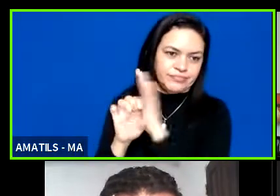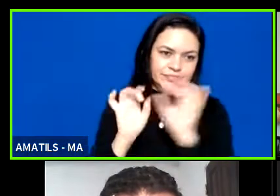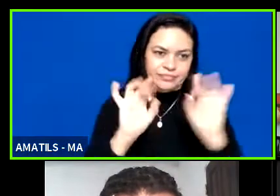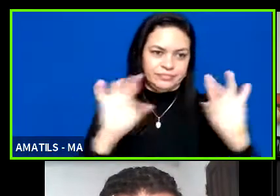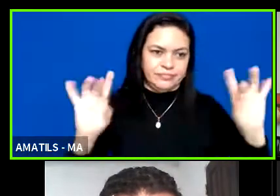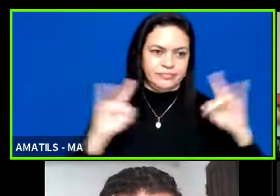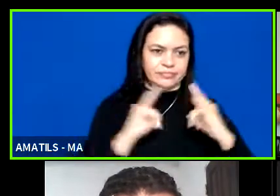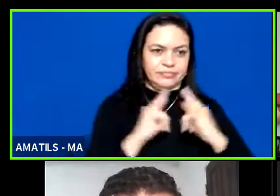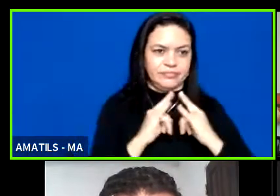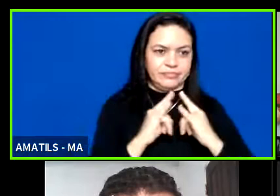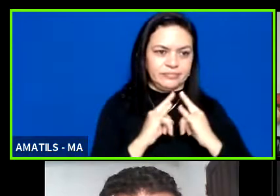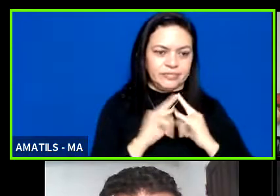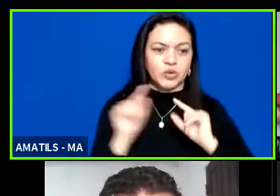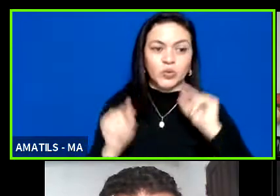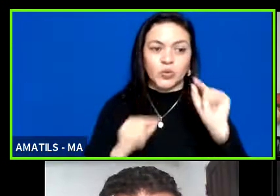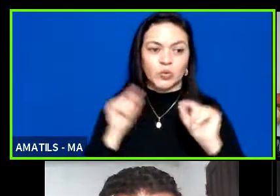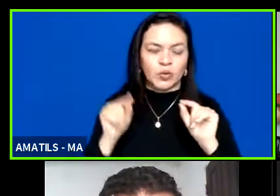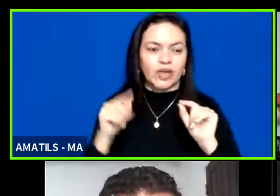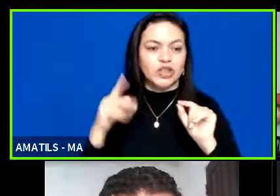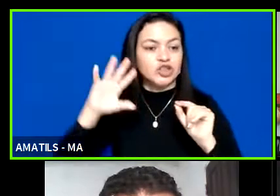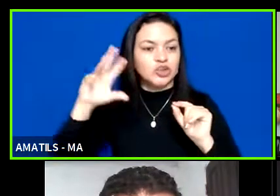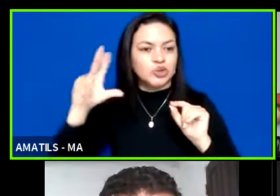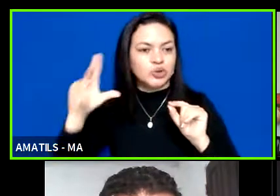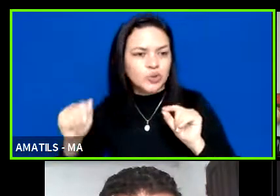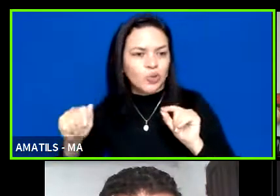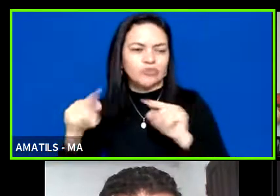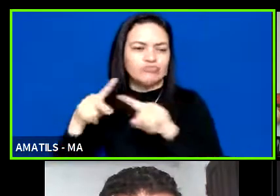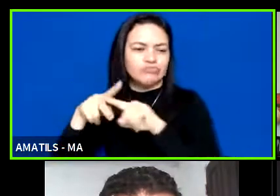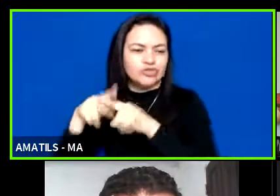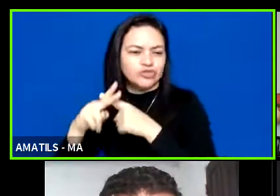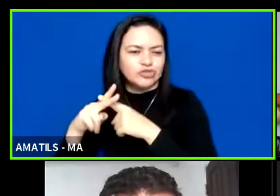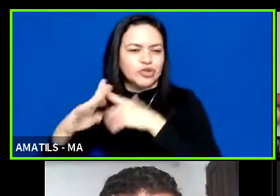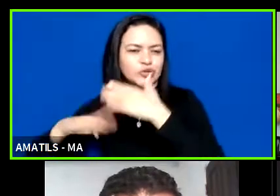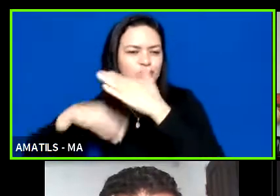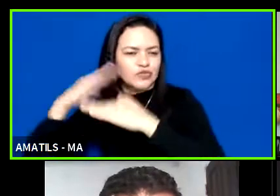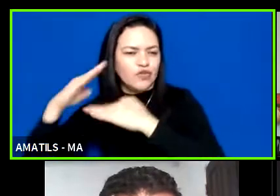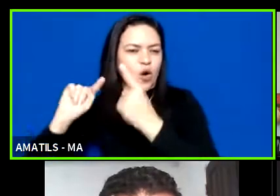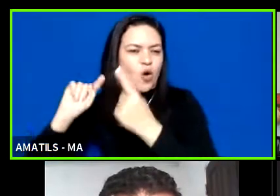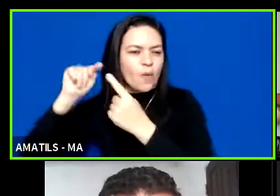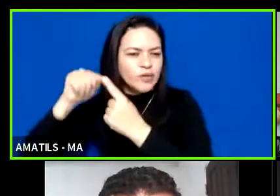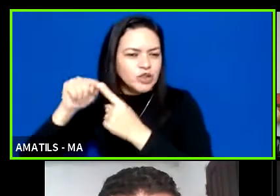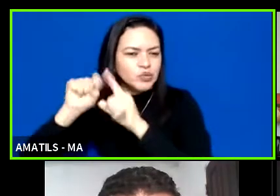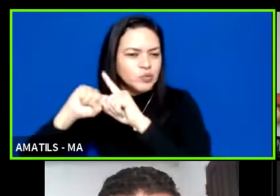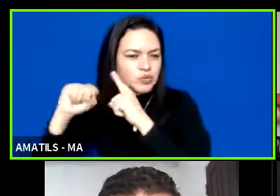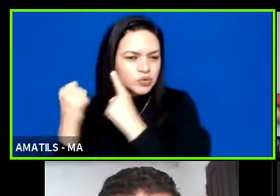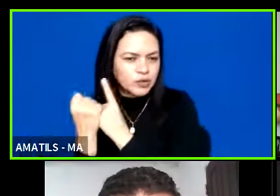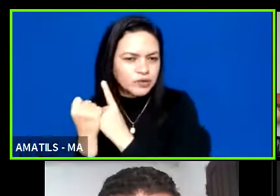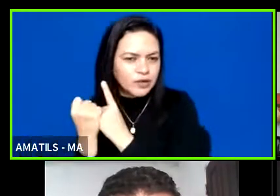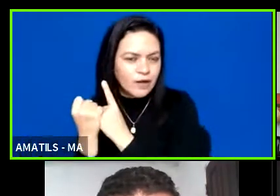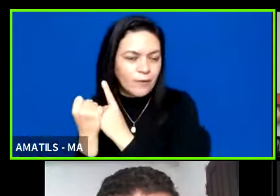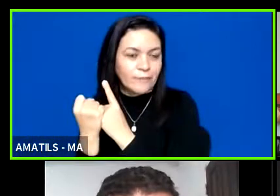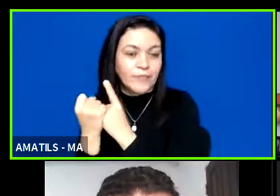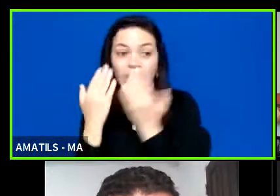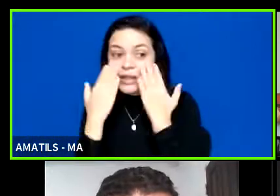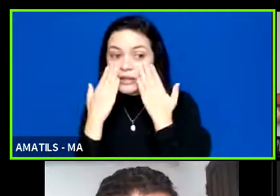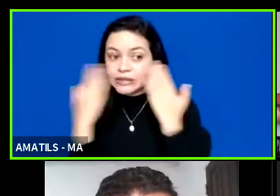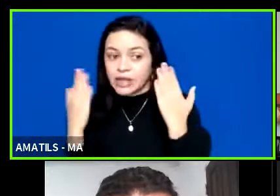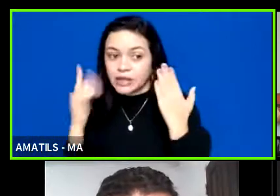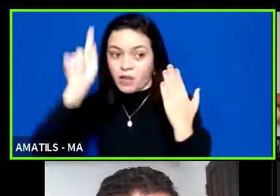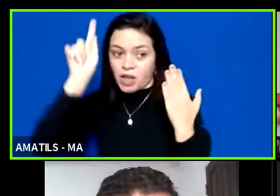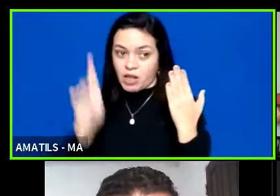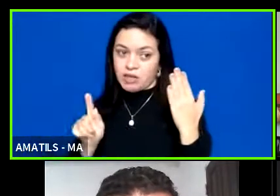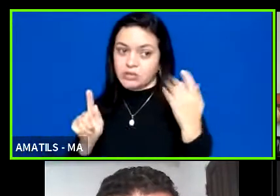destinação integral dos resultados financeiros a manutenção e desenvolvimento dos seus objetivos sociais transparência na gestão